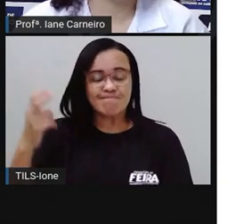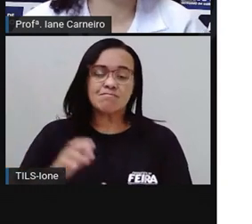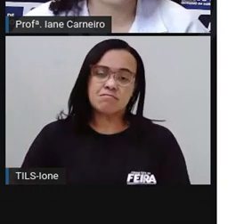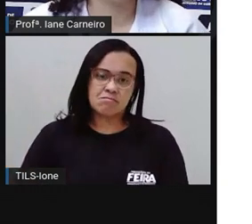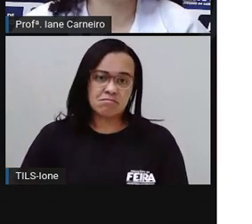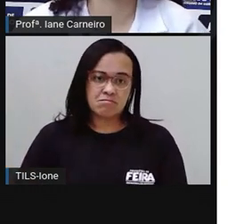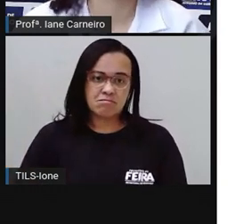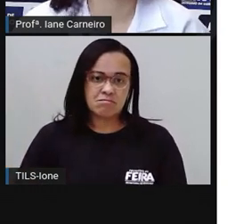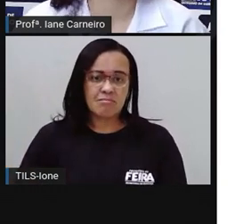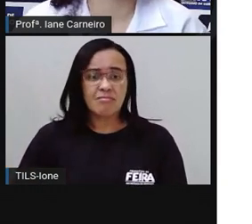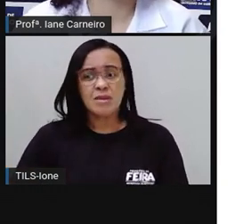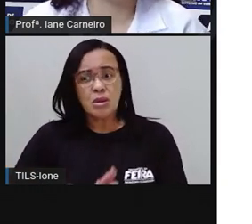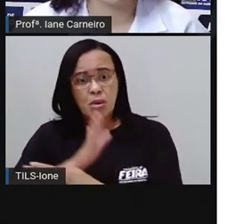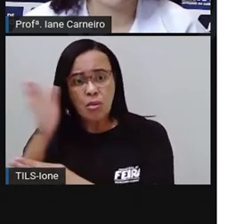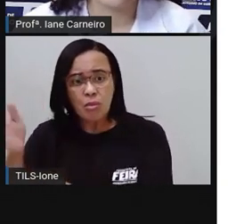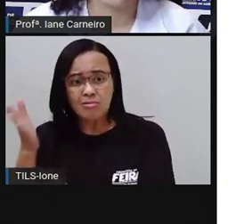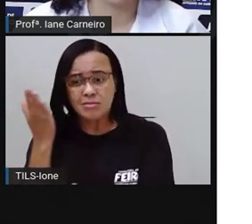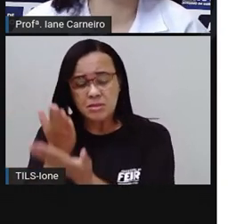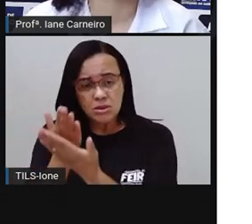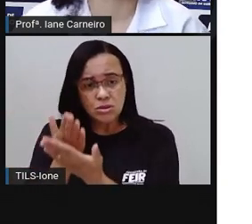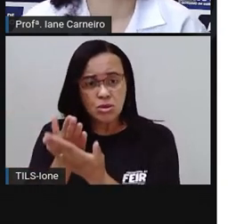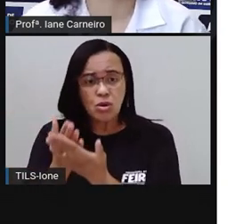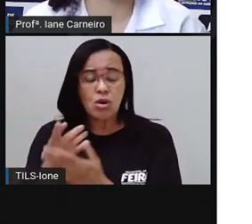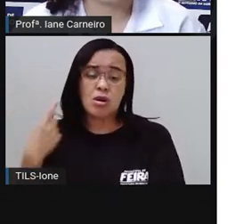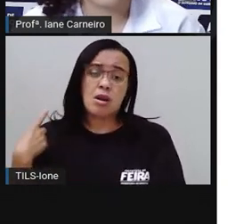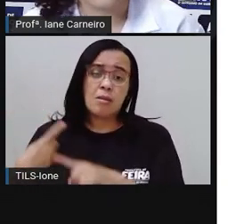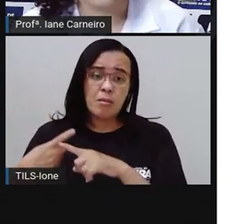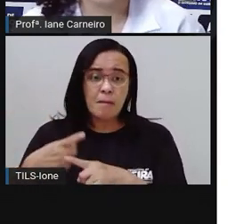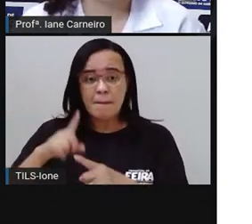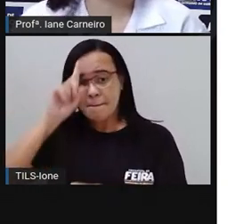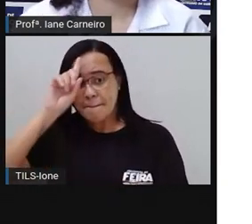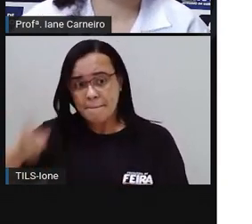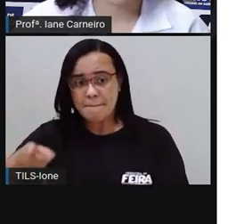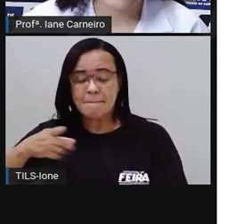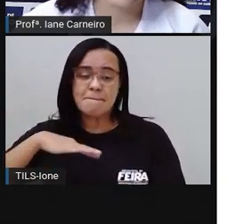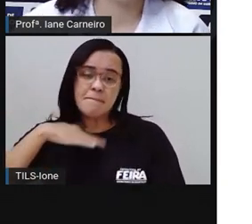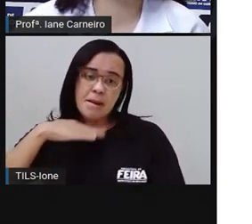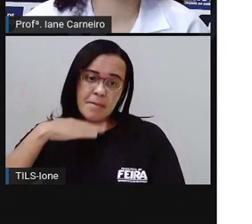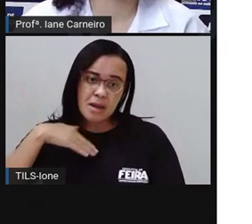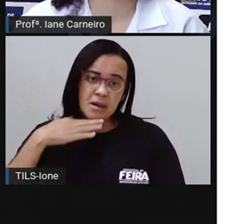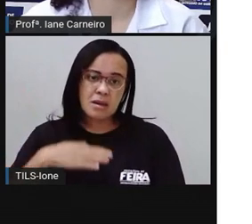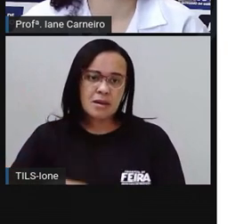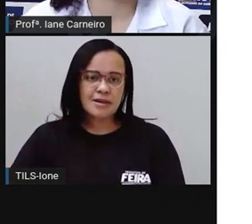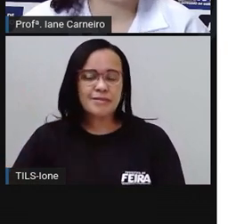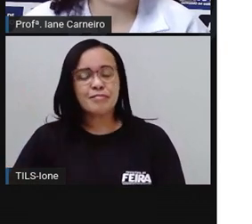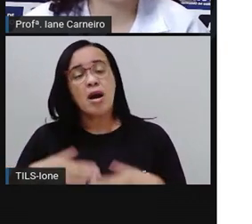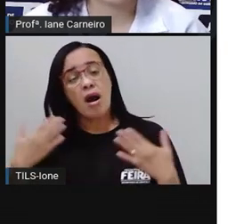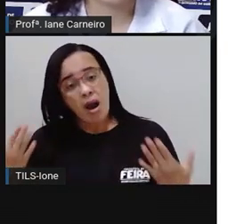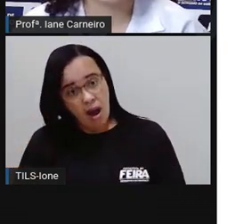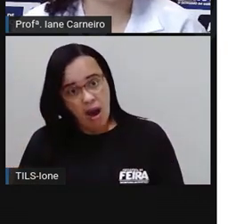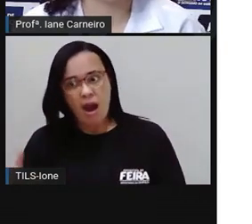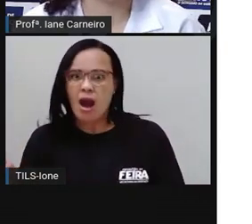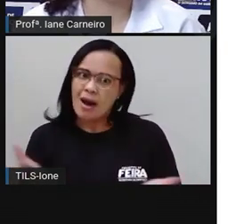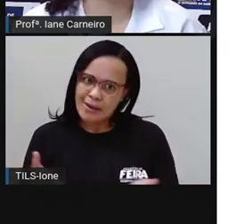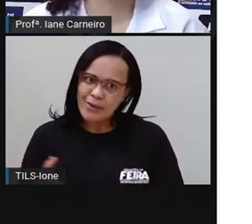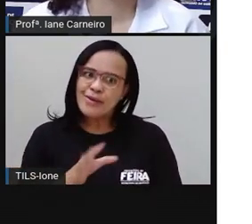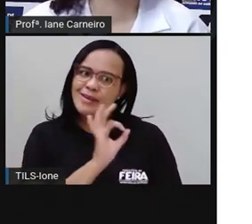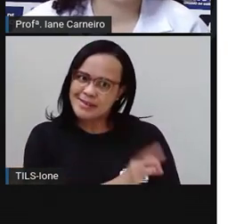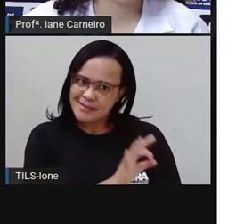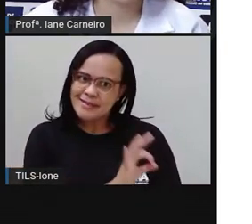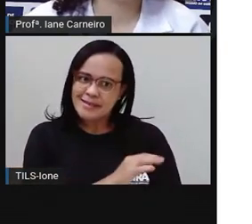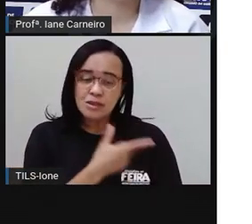Eu tenho de ir à escola porque minha mãe mandou. Theo falou. Ah, disse o Duende. Essa é uma boa razão.